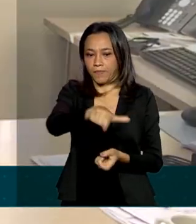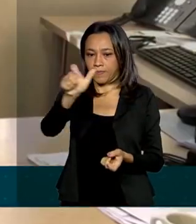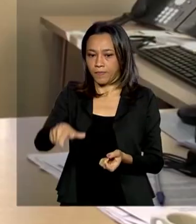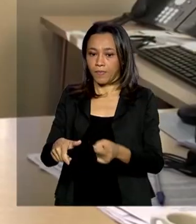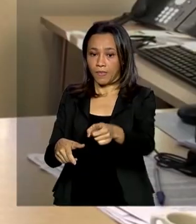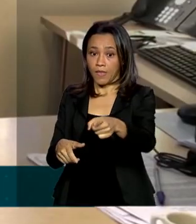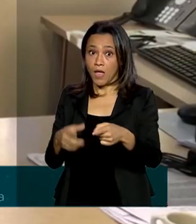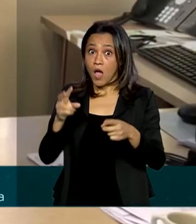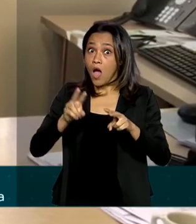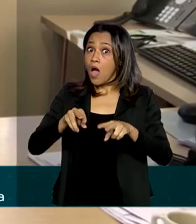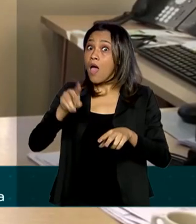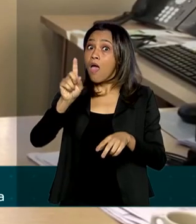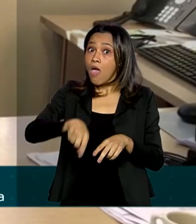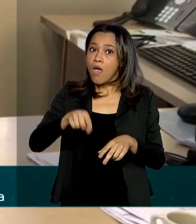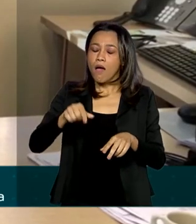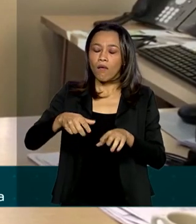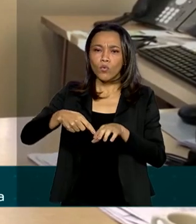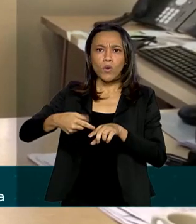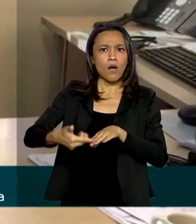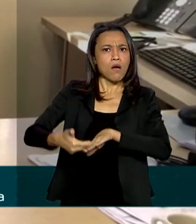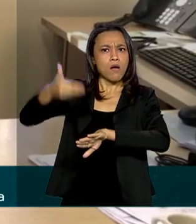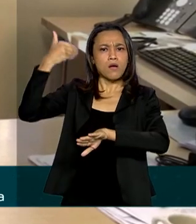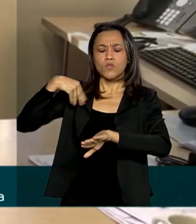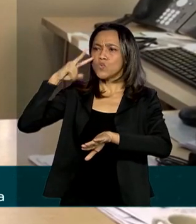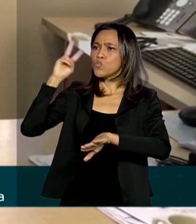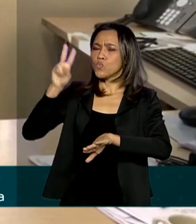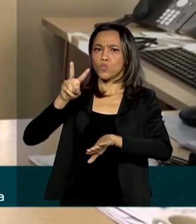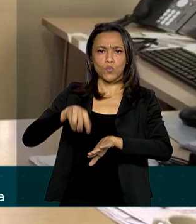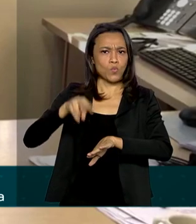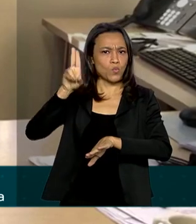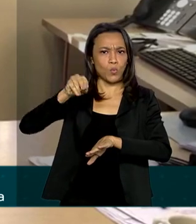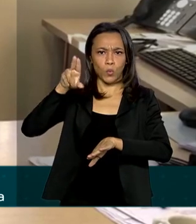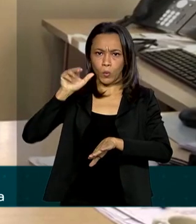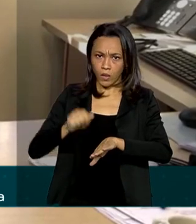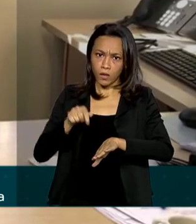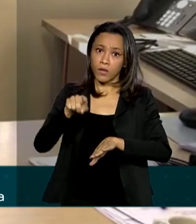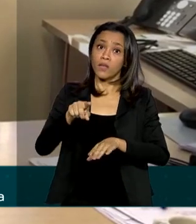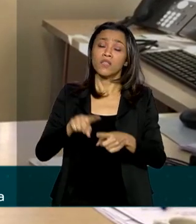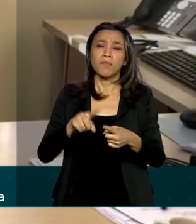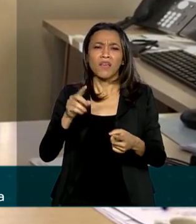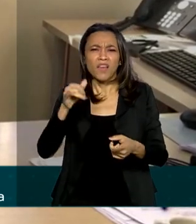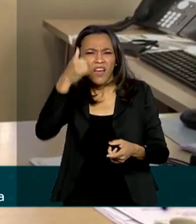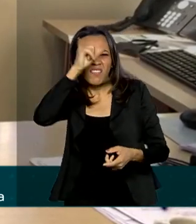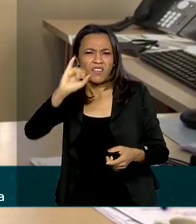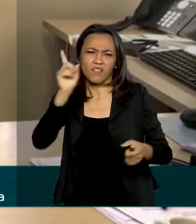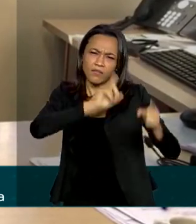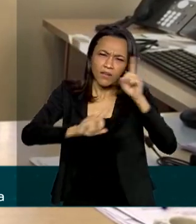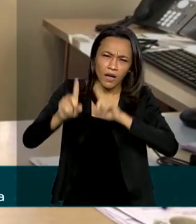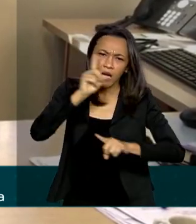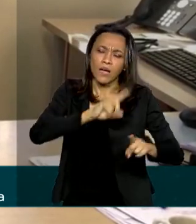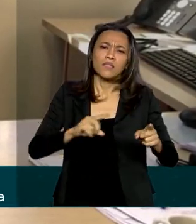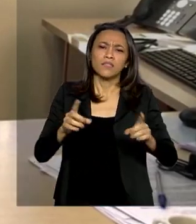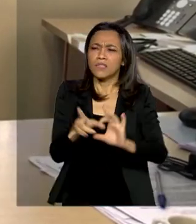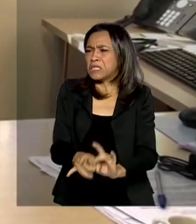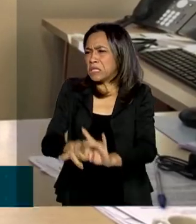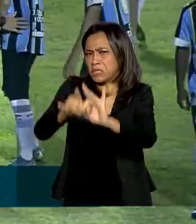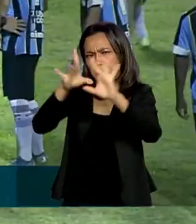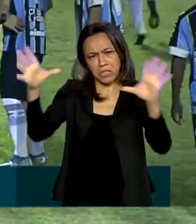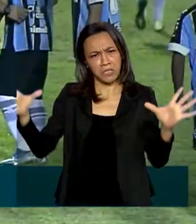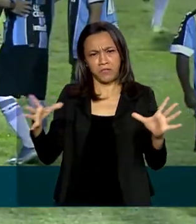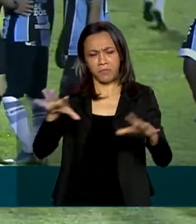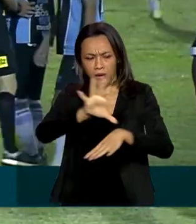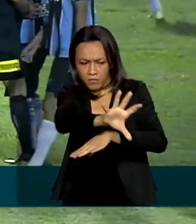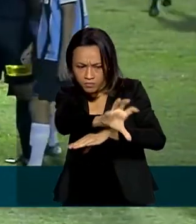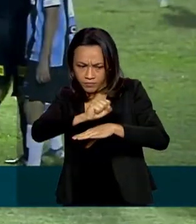vista. Ela democratiza o acesso aos jogos, impedindo as falhas nas janelas de transmissão, permitindo uma concorrência livre e justa.